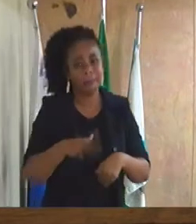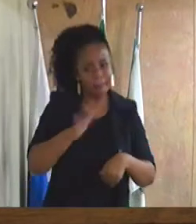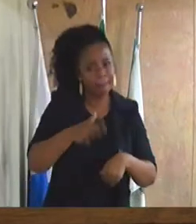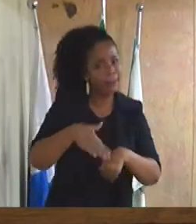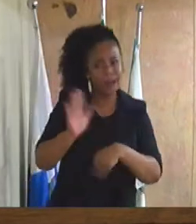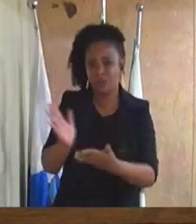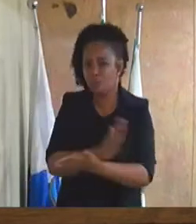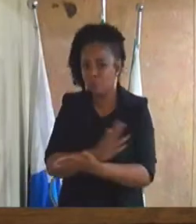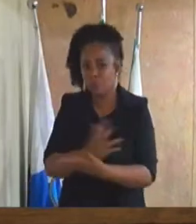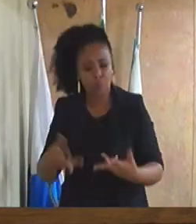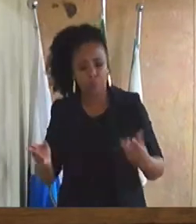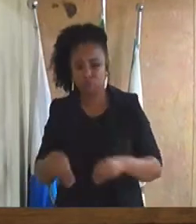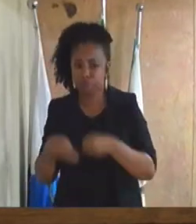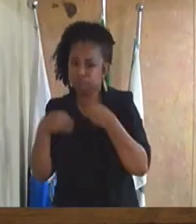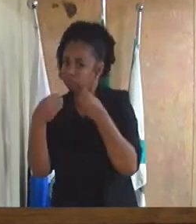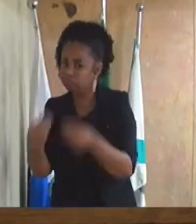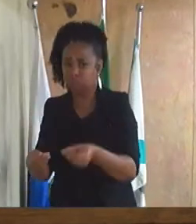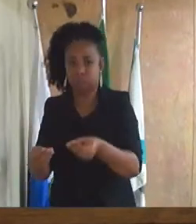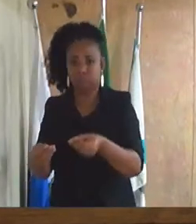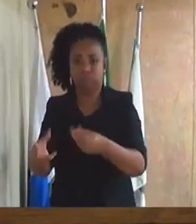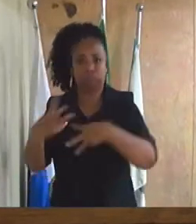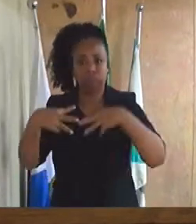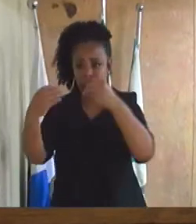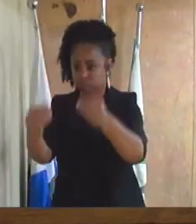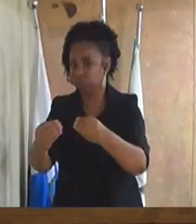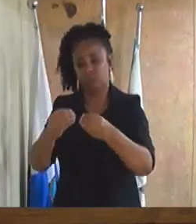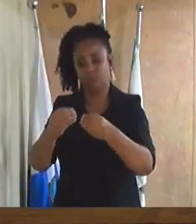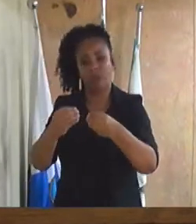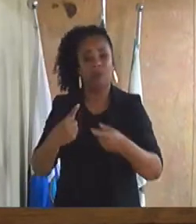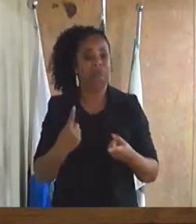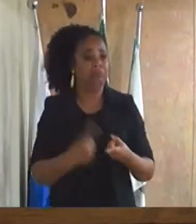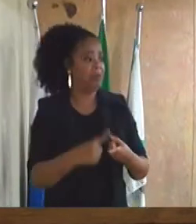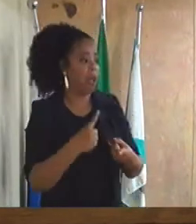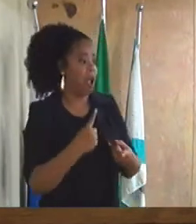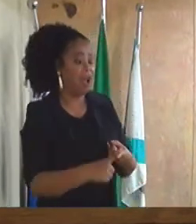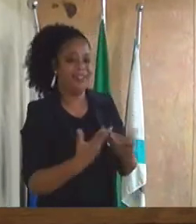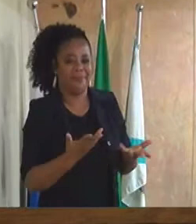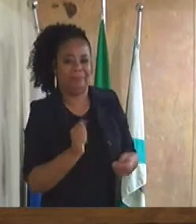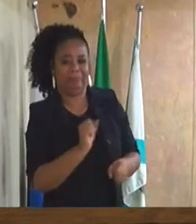homenagem. Agora, deixar de...